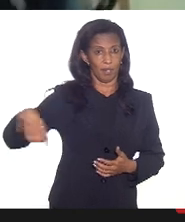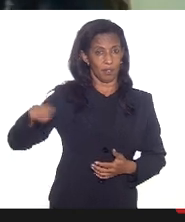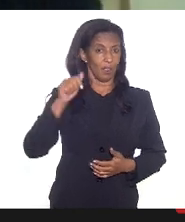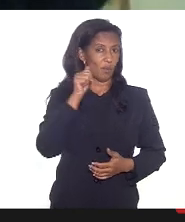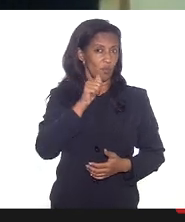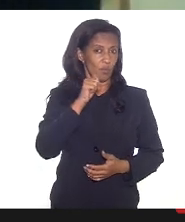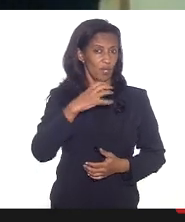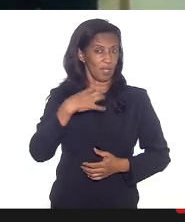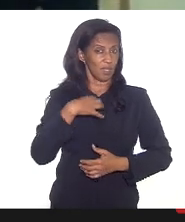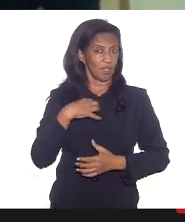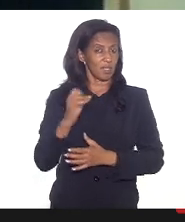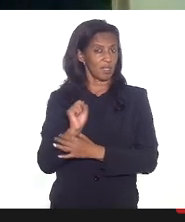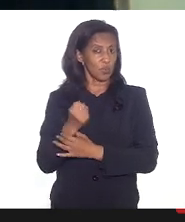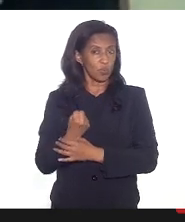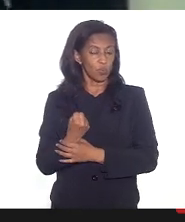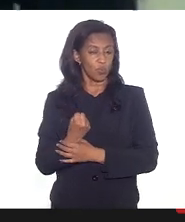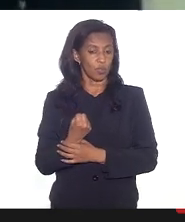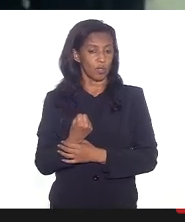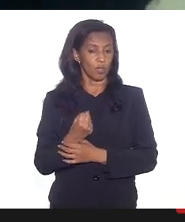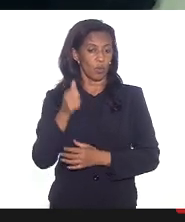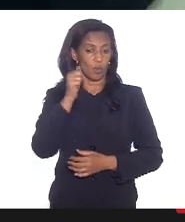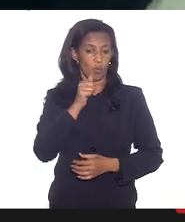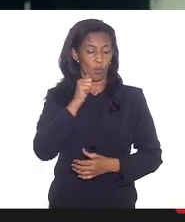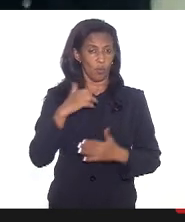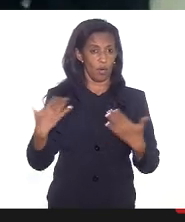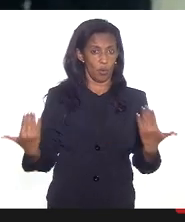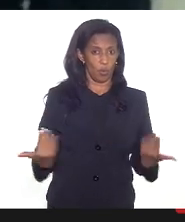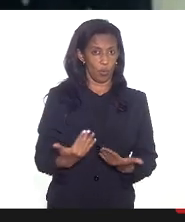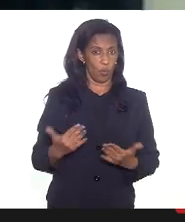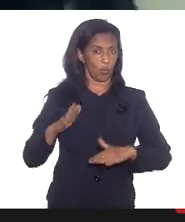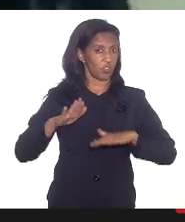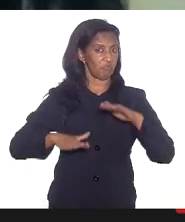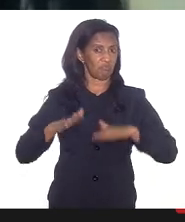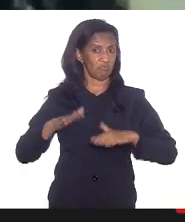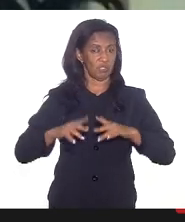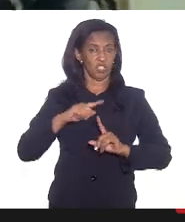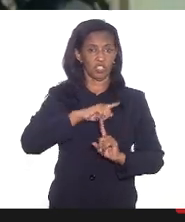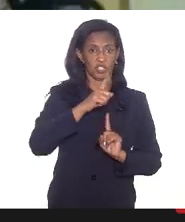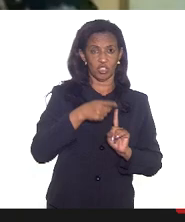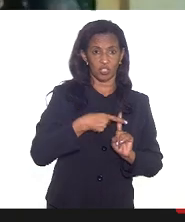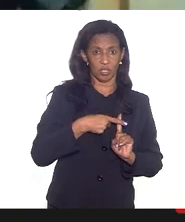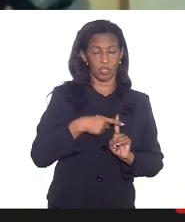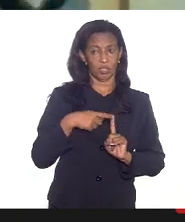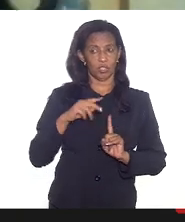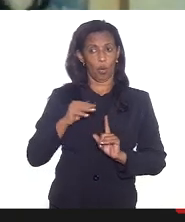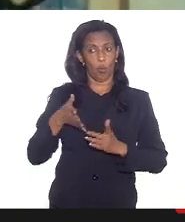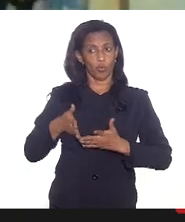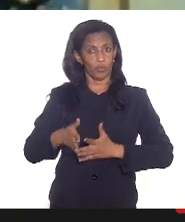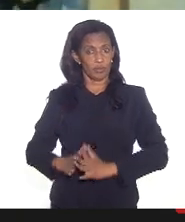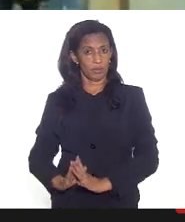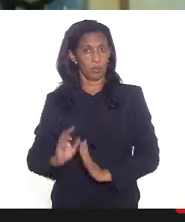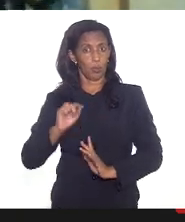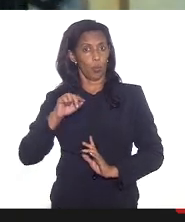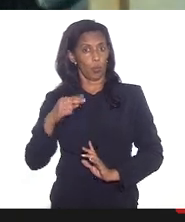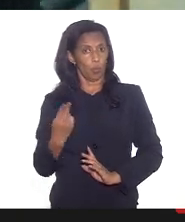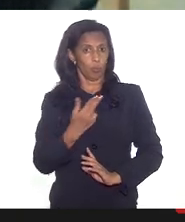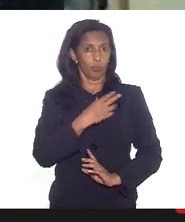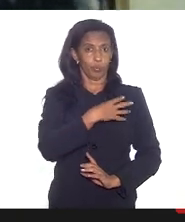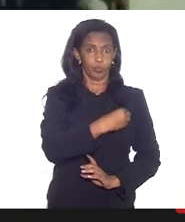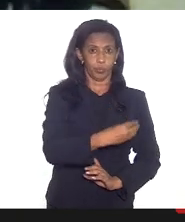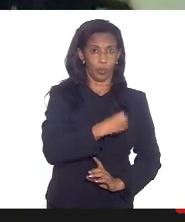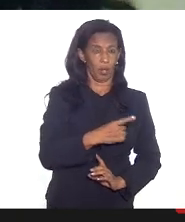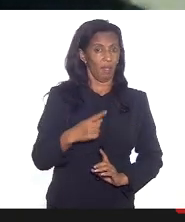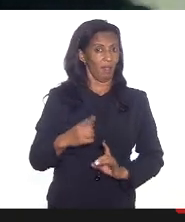elas se sintam seguras uma mulher hoje seja na sua condição de gestante puérpera ou lactante ela está